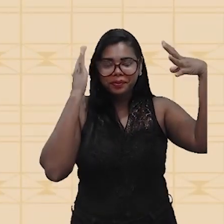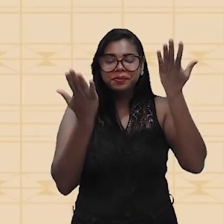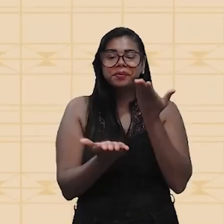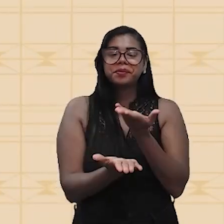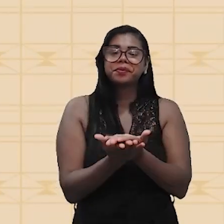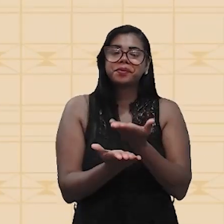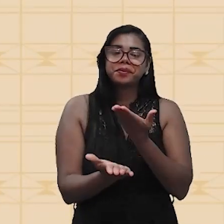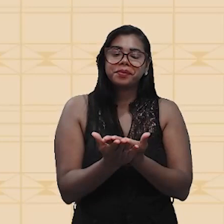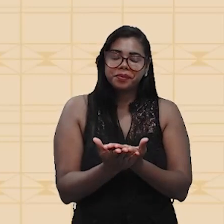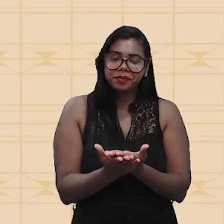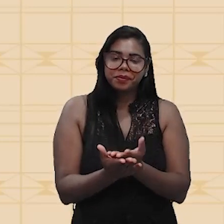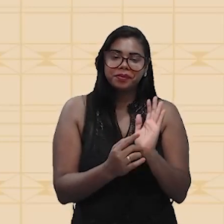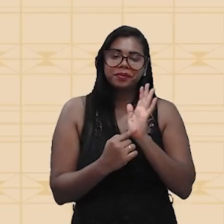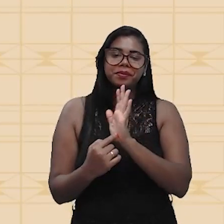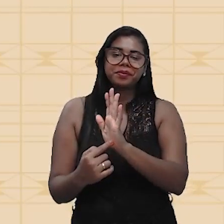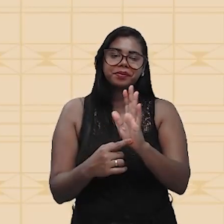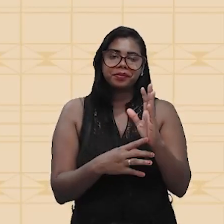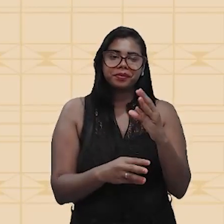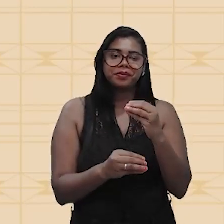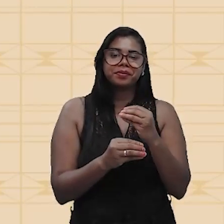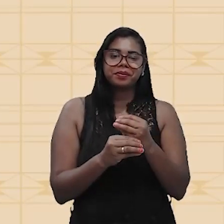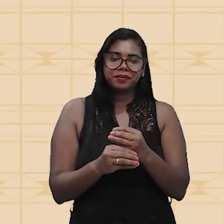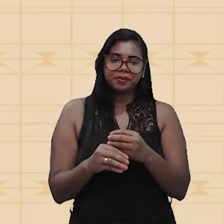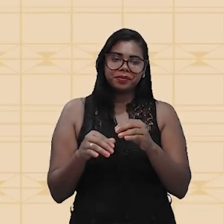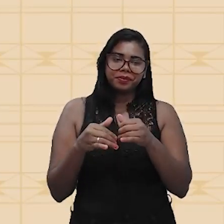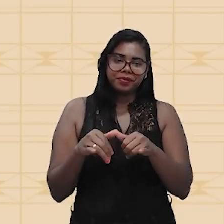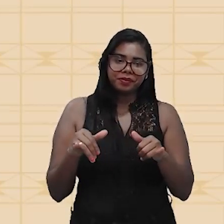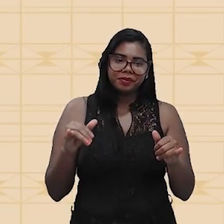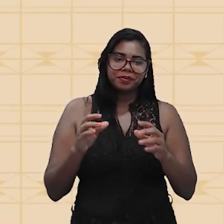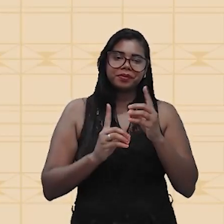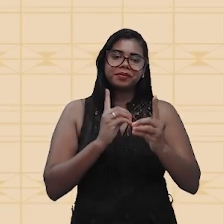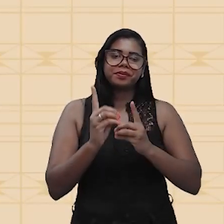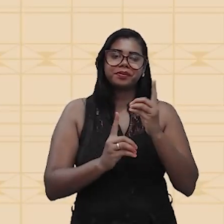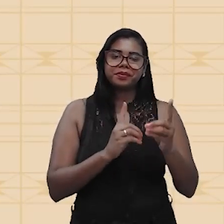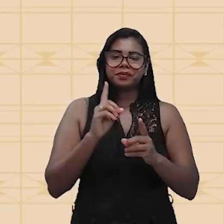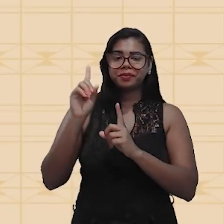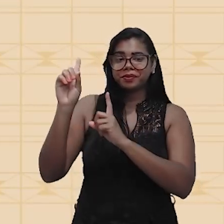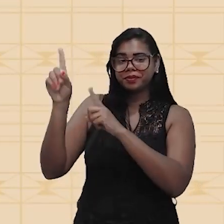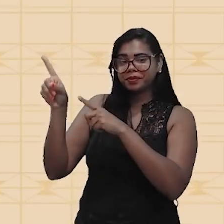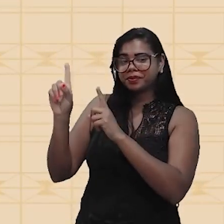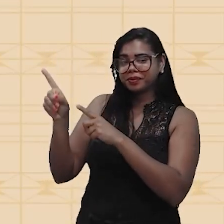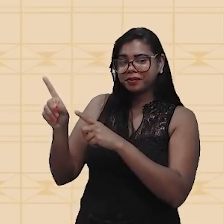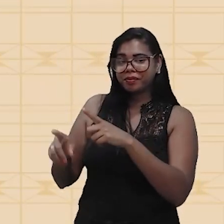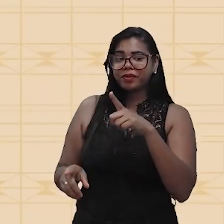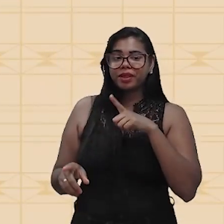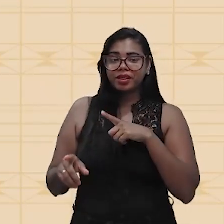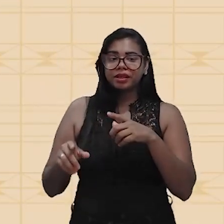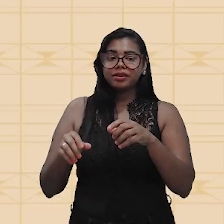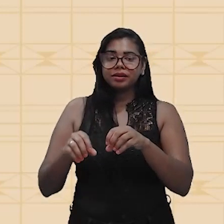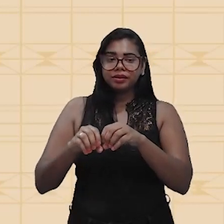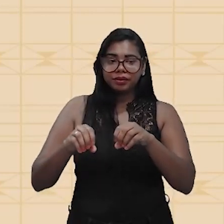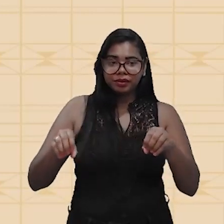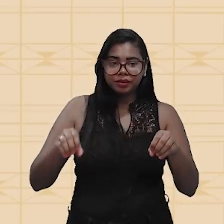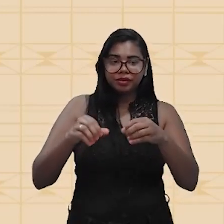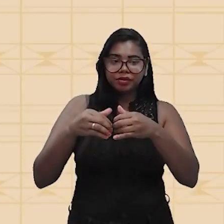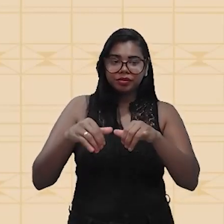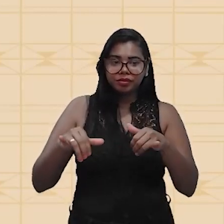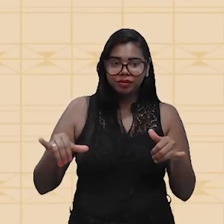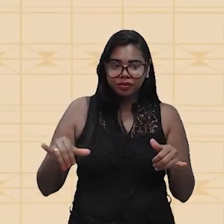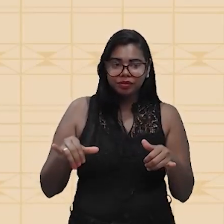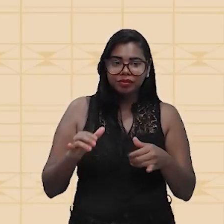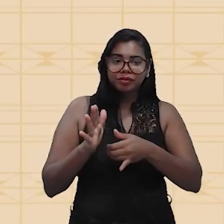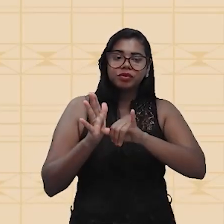comportamento, é o que faz parte da eletrodinâmica. Então, para que haja corrente elétrica, é necessário que o que? Que o gerador